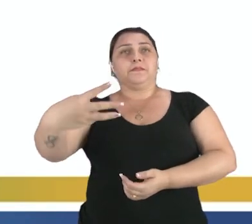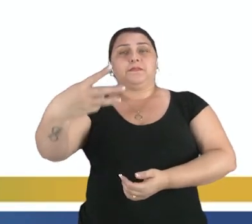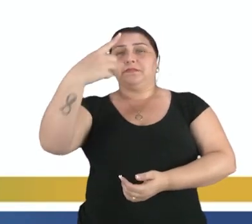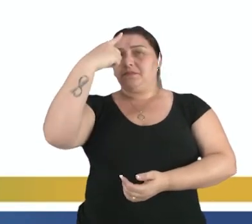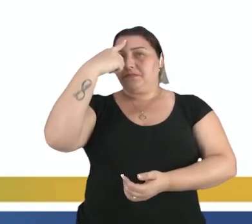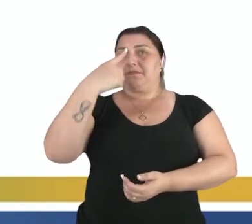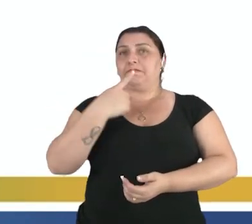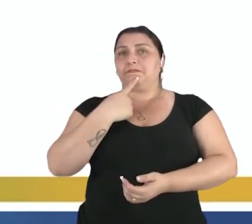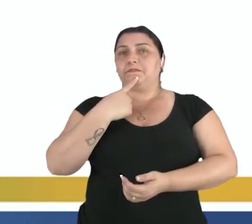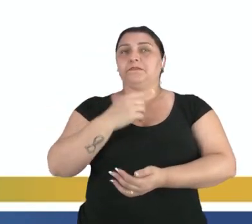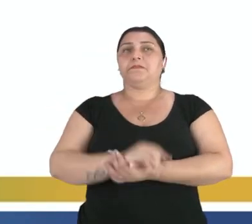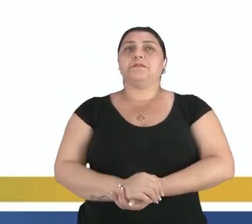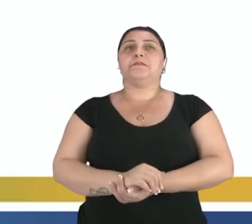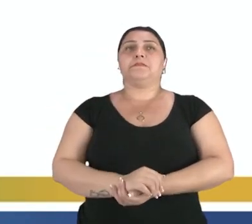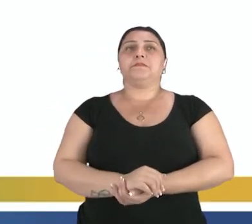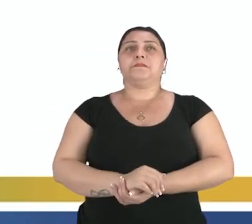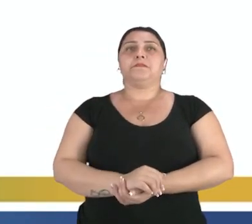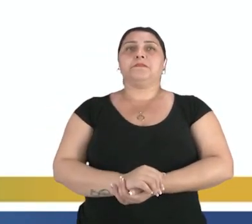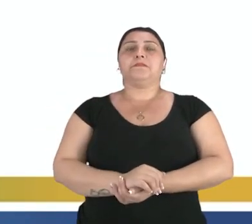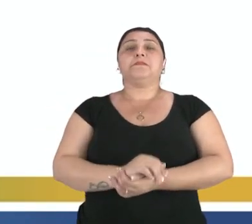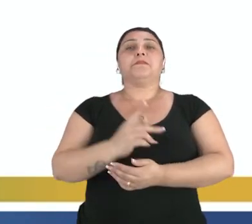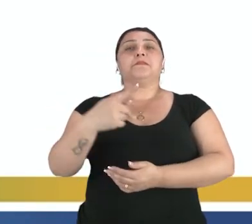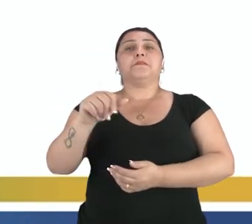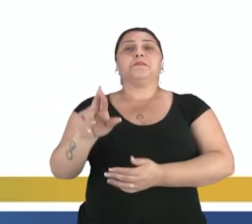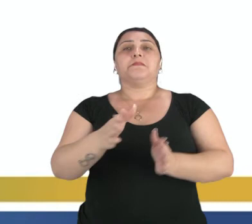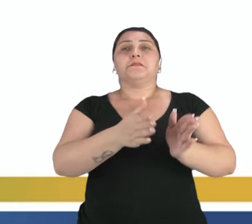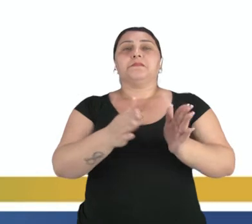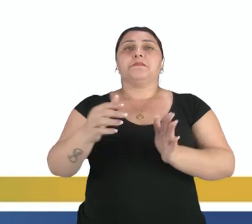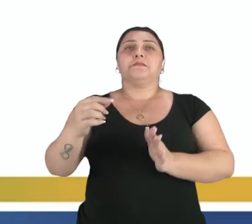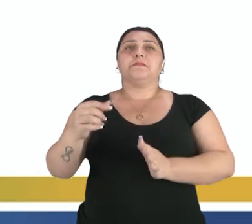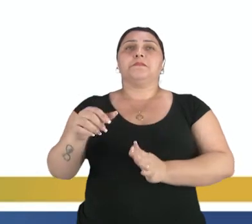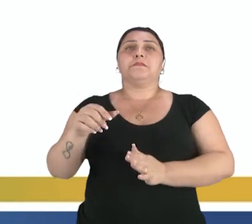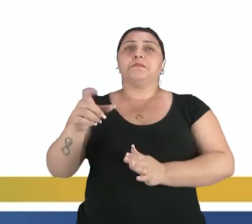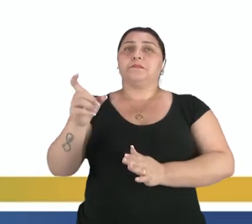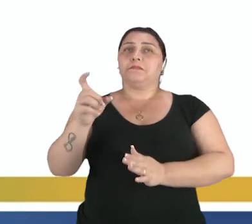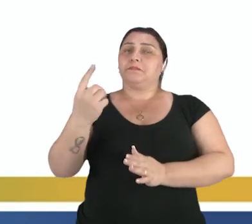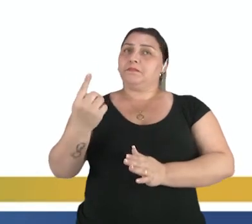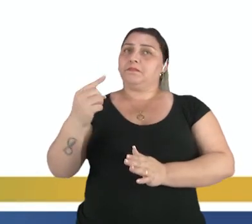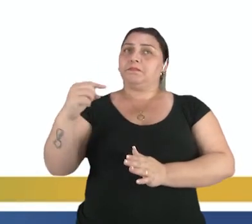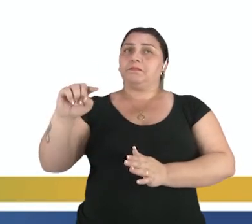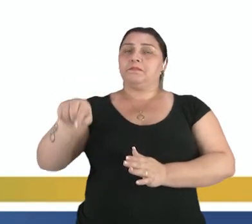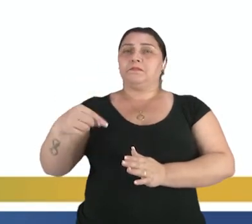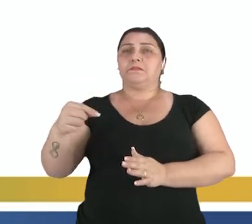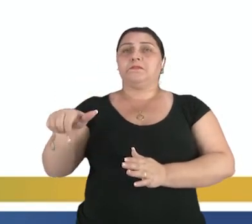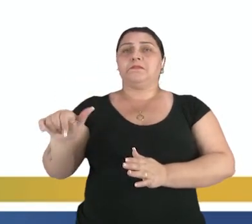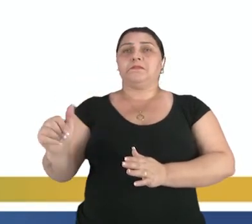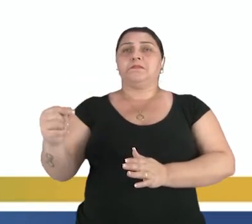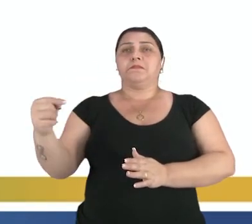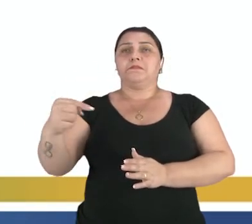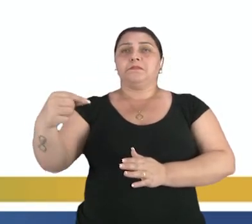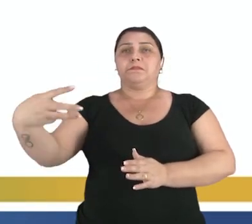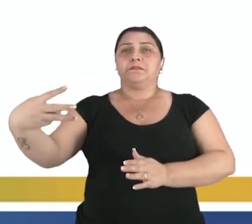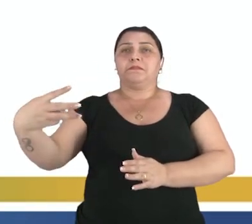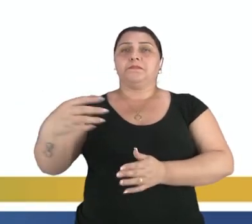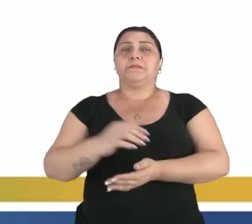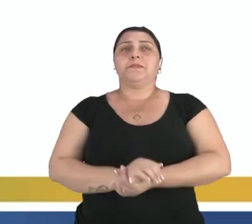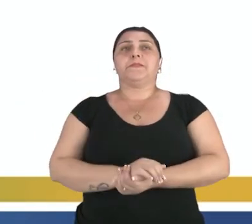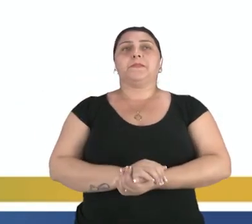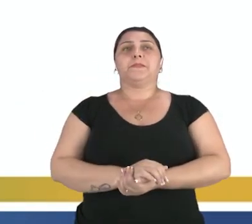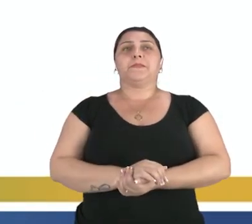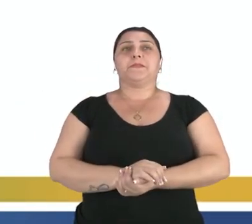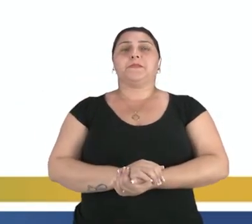menos 3. E aí, o nosso pao ordenado, x será 1 e o y menos 3.